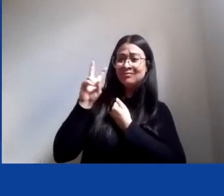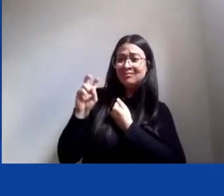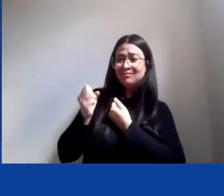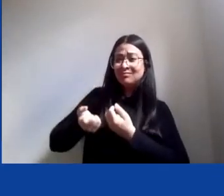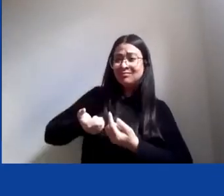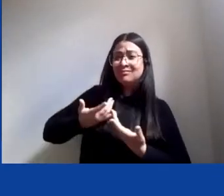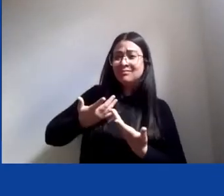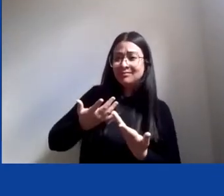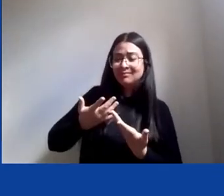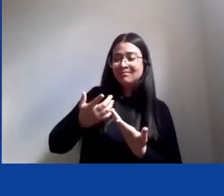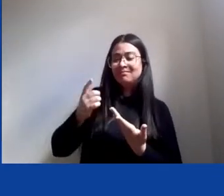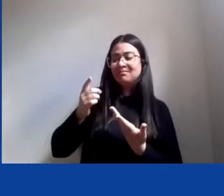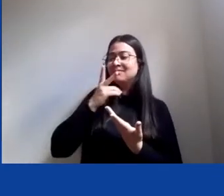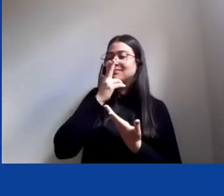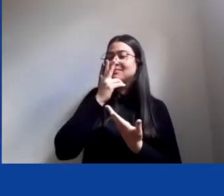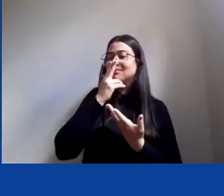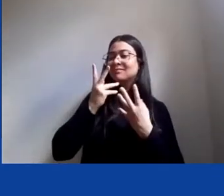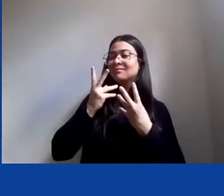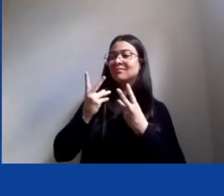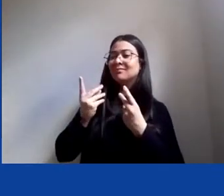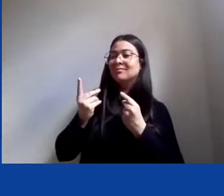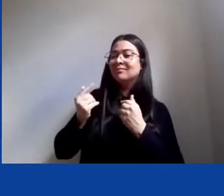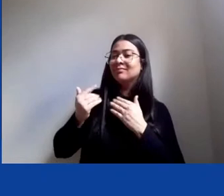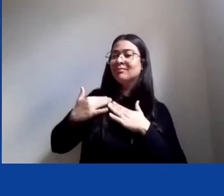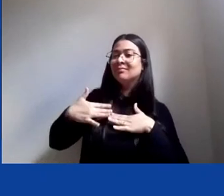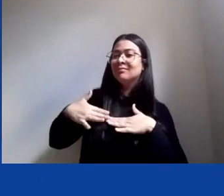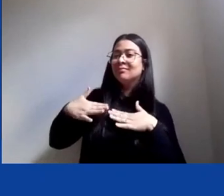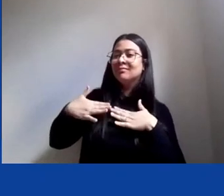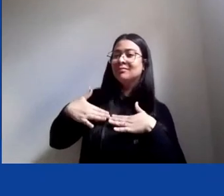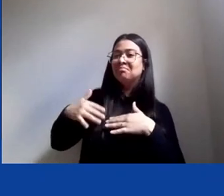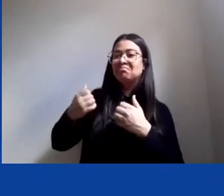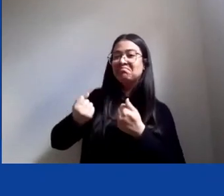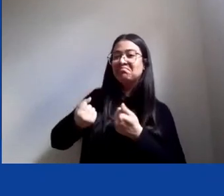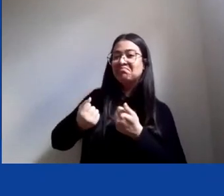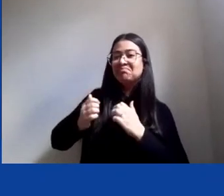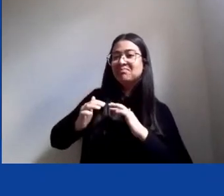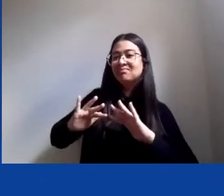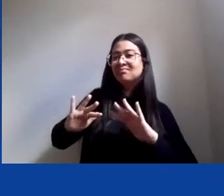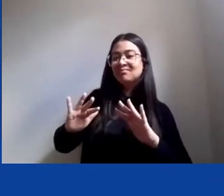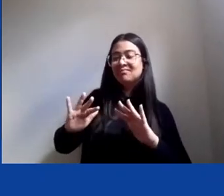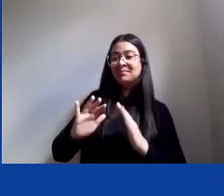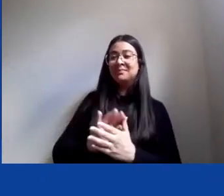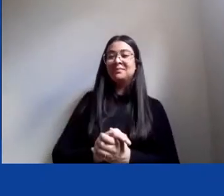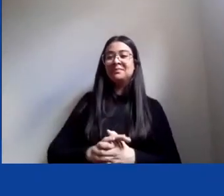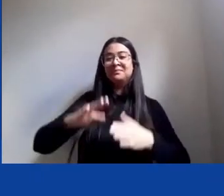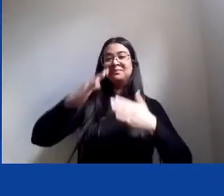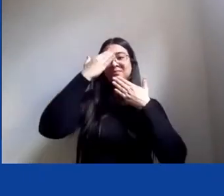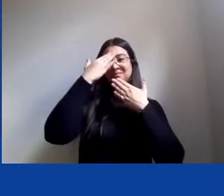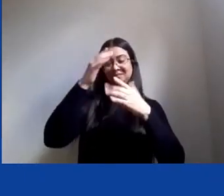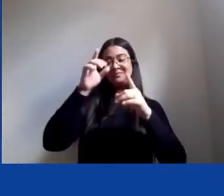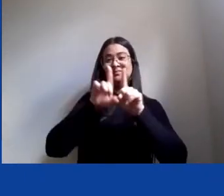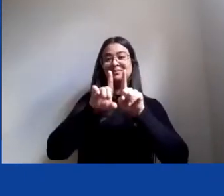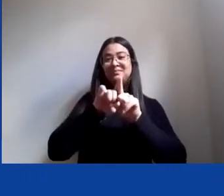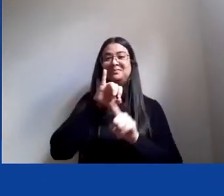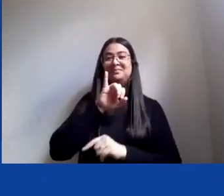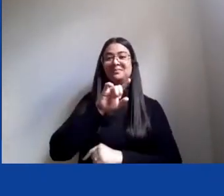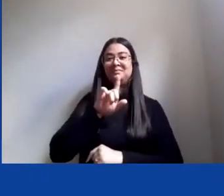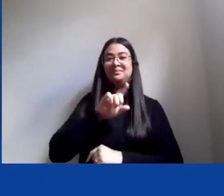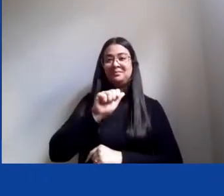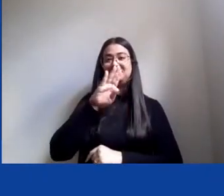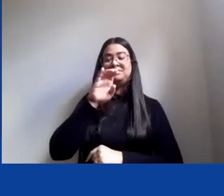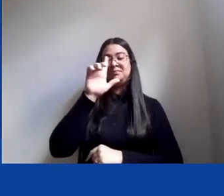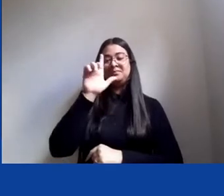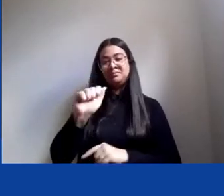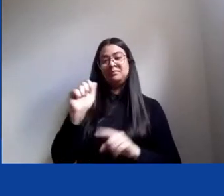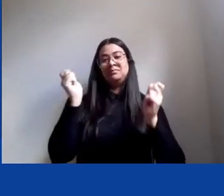fique um pouco mais leve. Agradeço também a Isabela por promover essa articulação toda entre nós